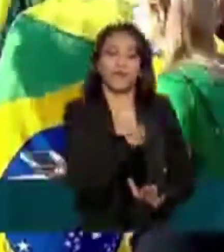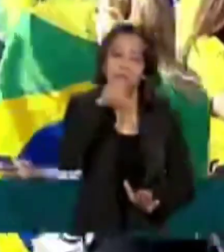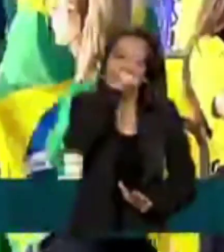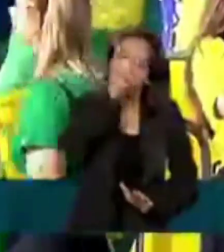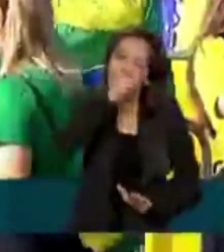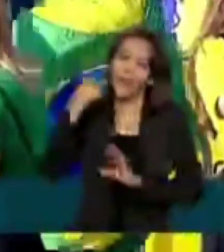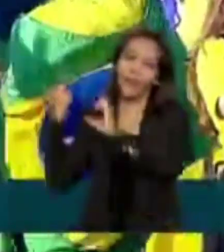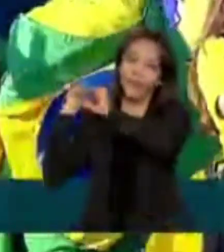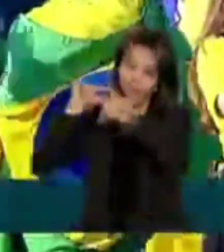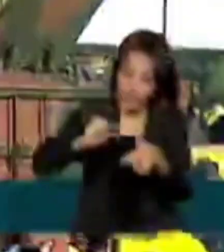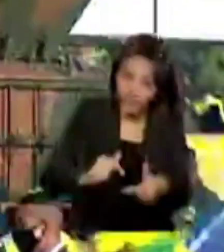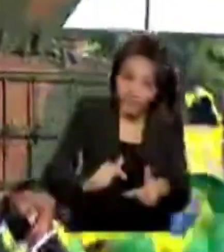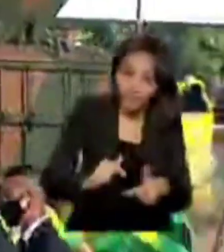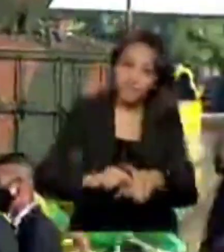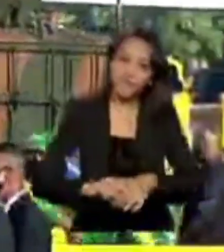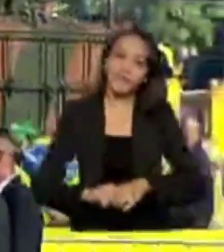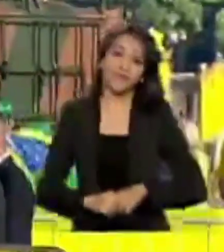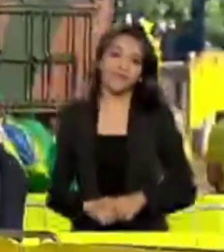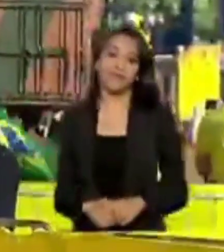tradição.